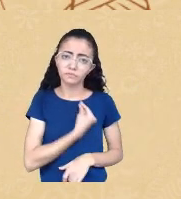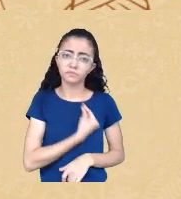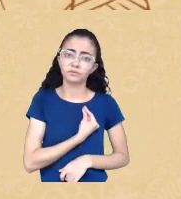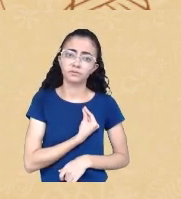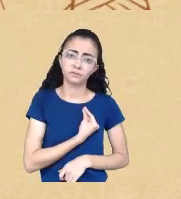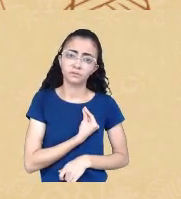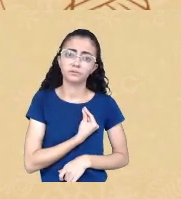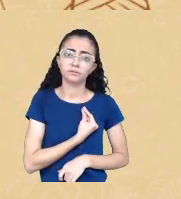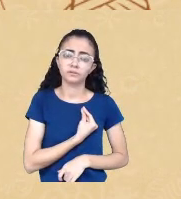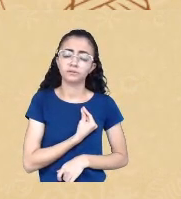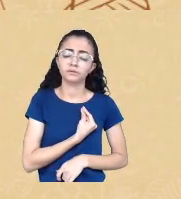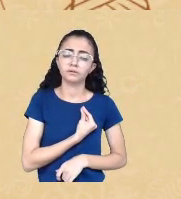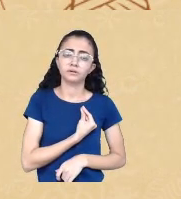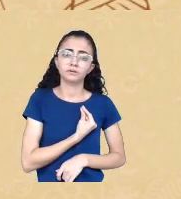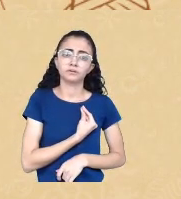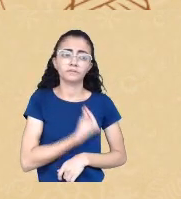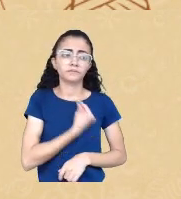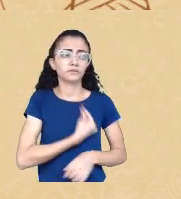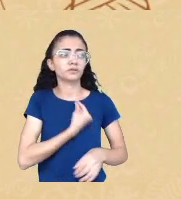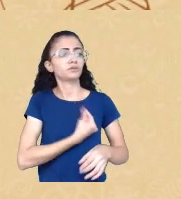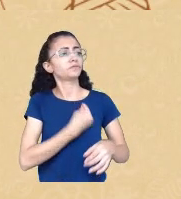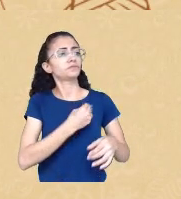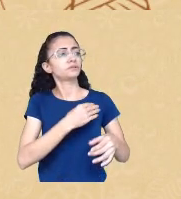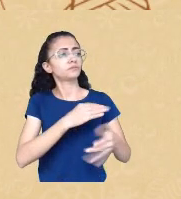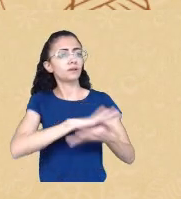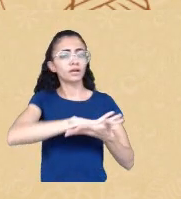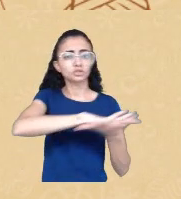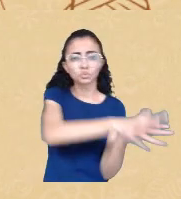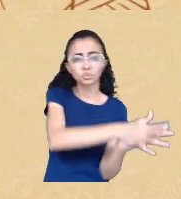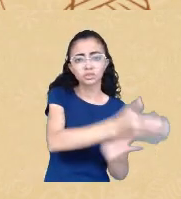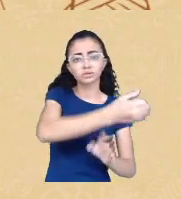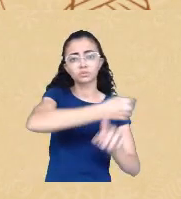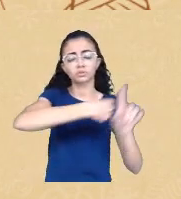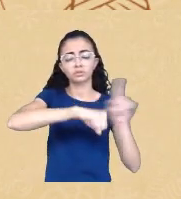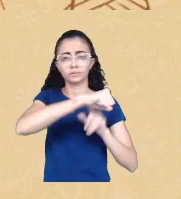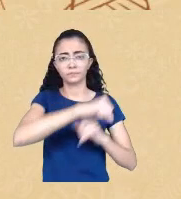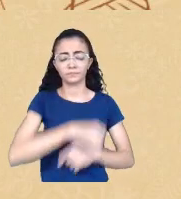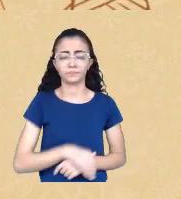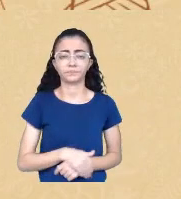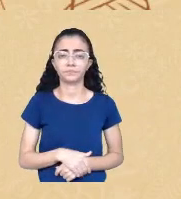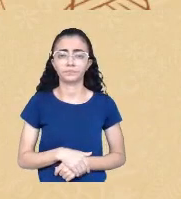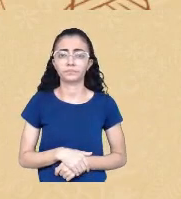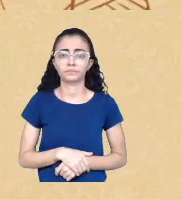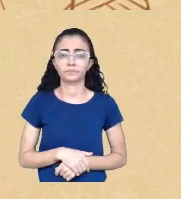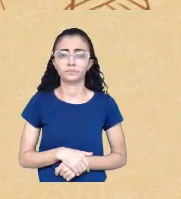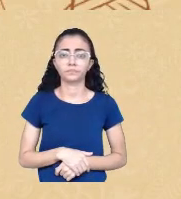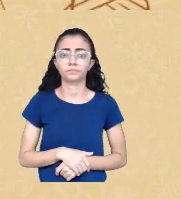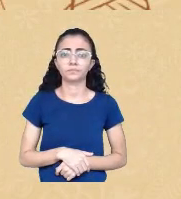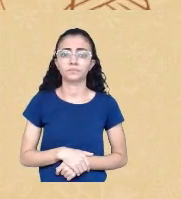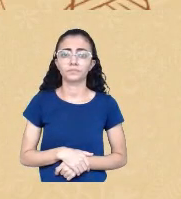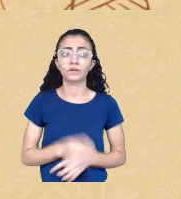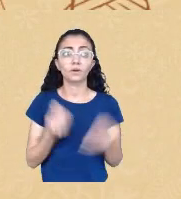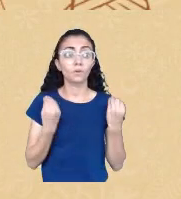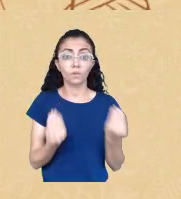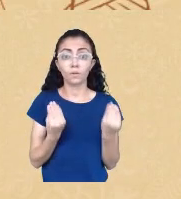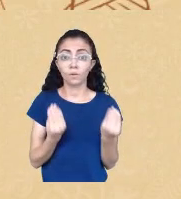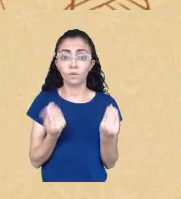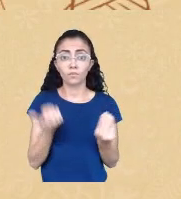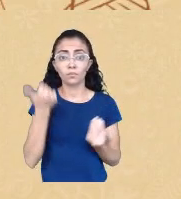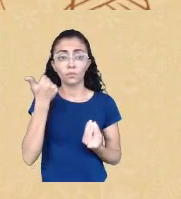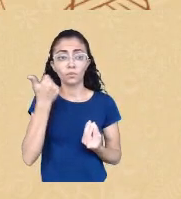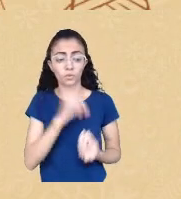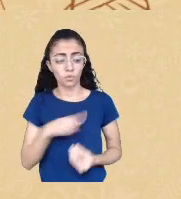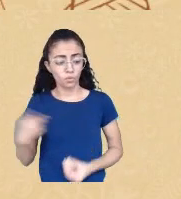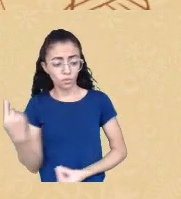subjulgamento social como é que nós homens e mulheres negras negros